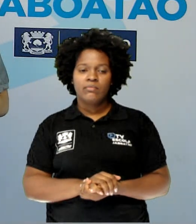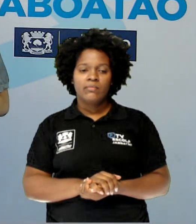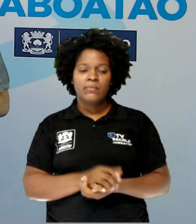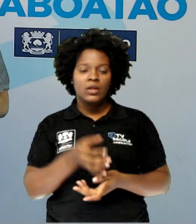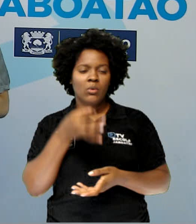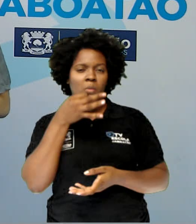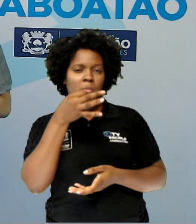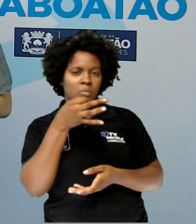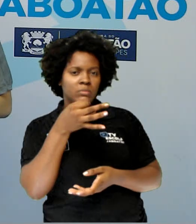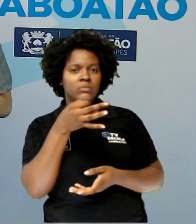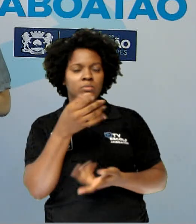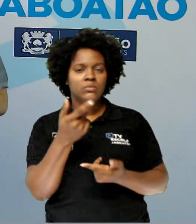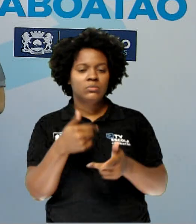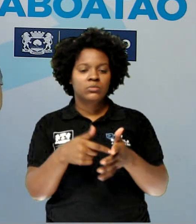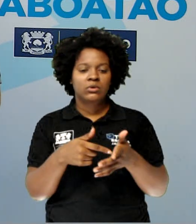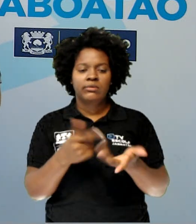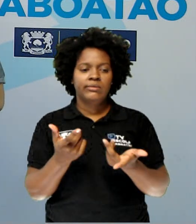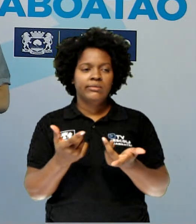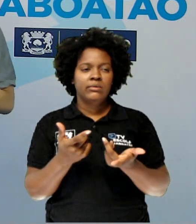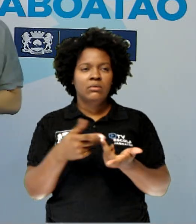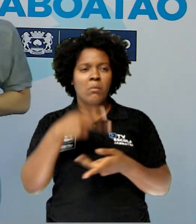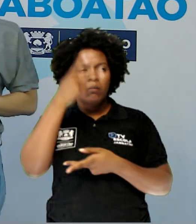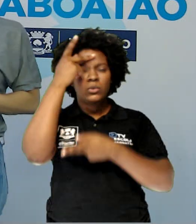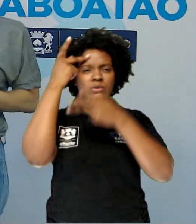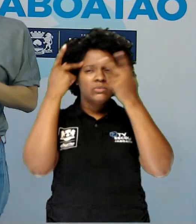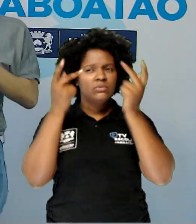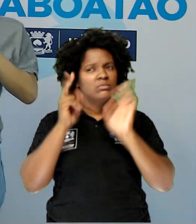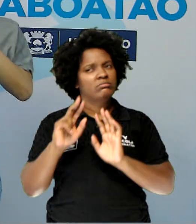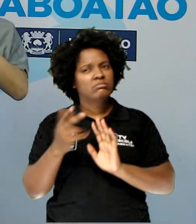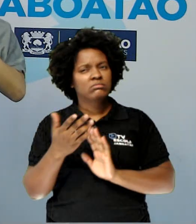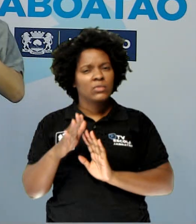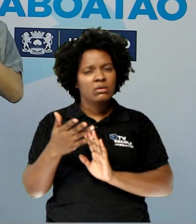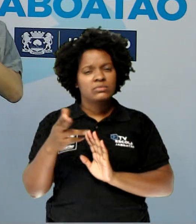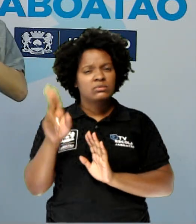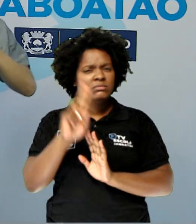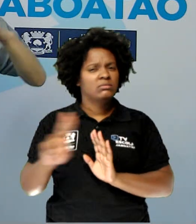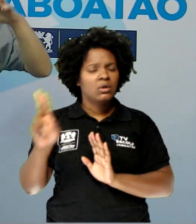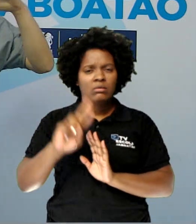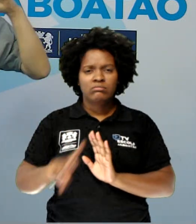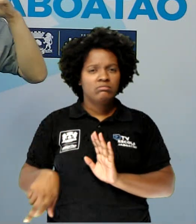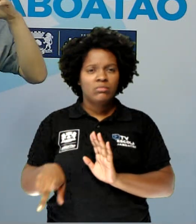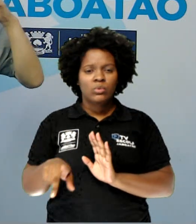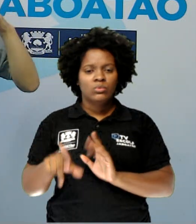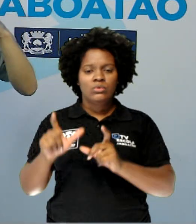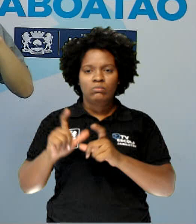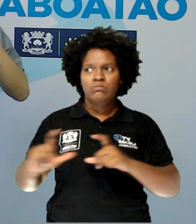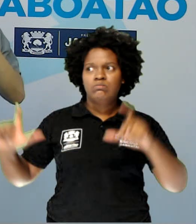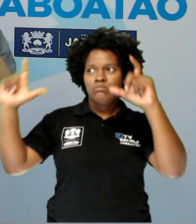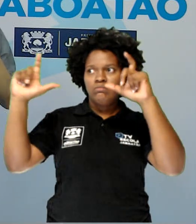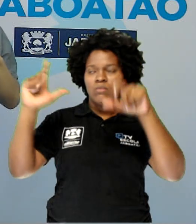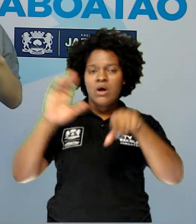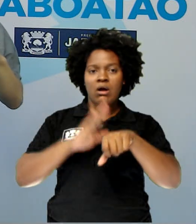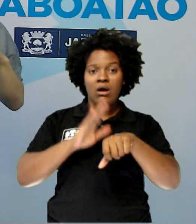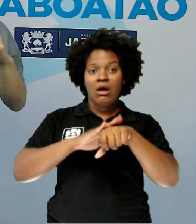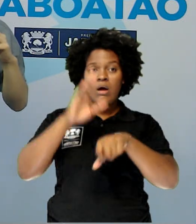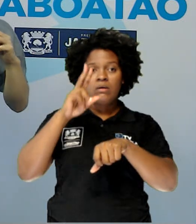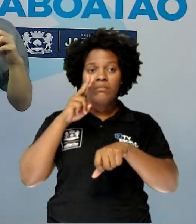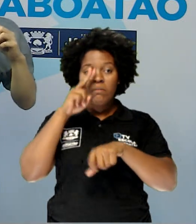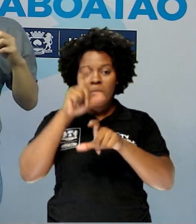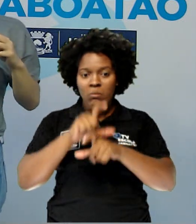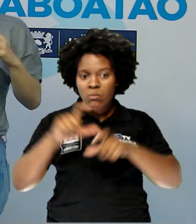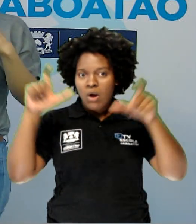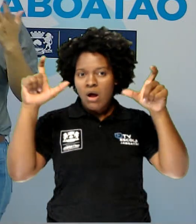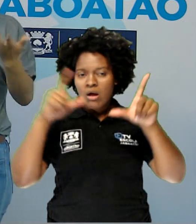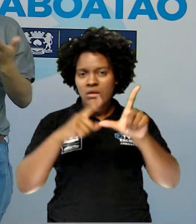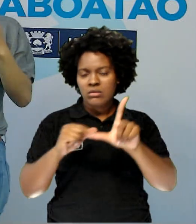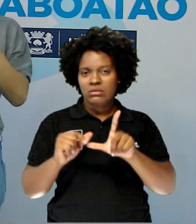às vezes, tem quadrinistas que não usam o balão de grito e preferem destacar a letra, usar a letra ainda maior,